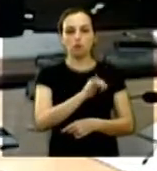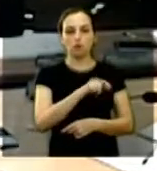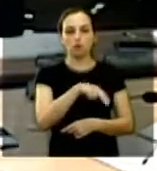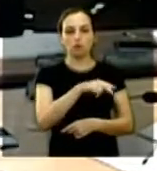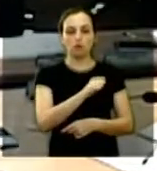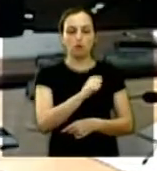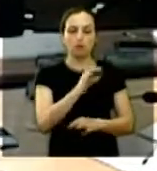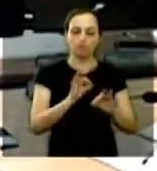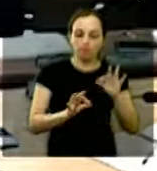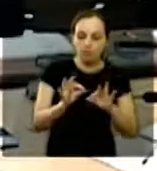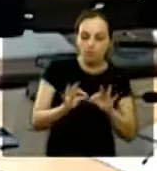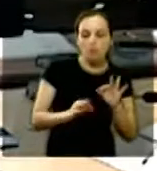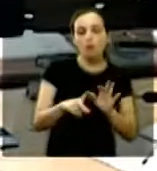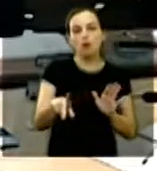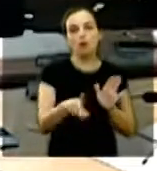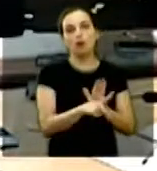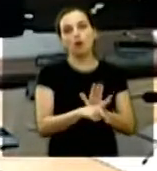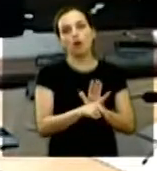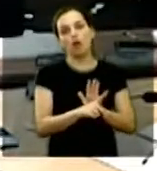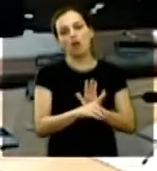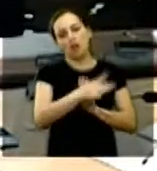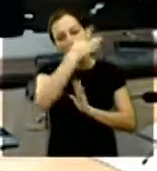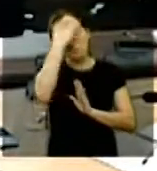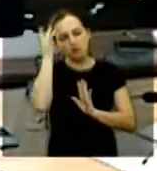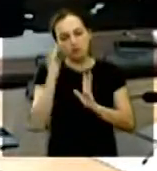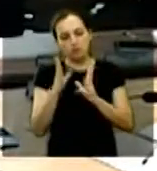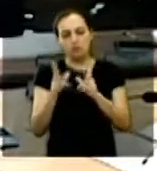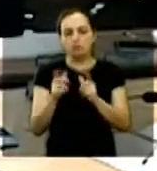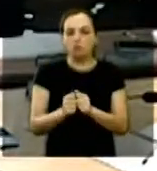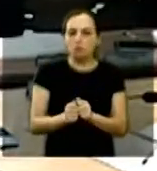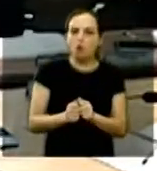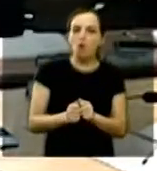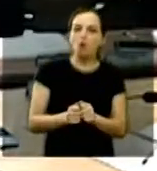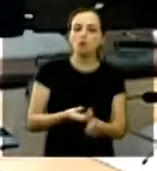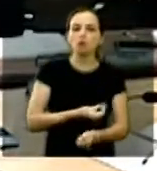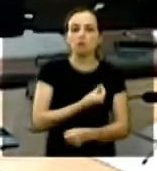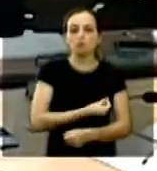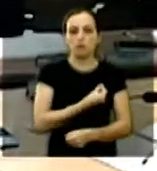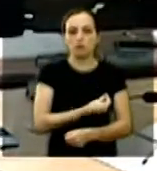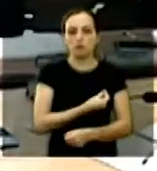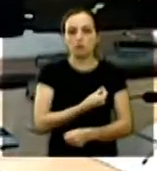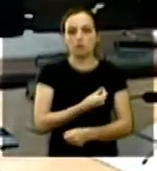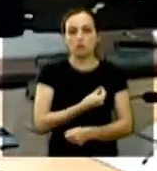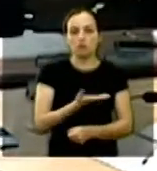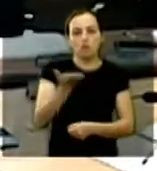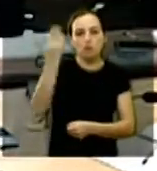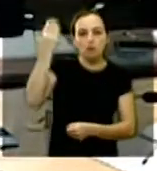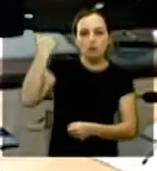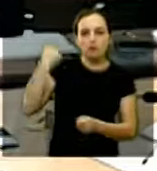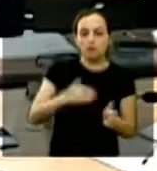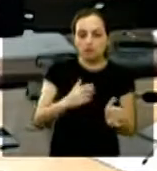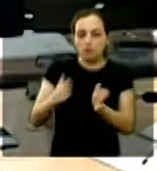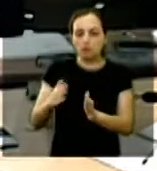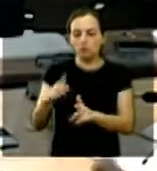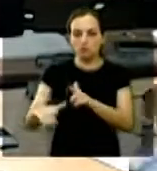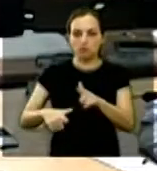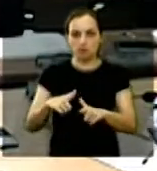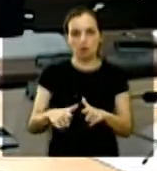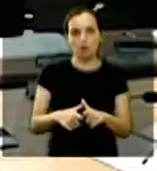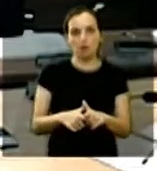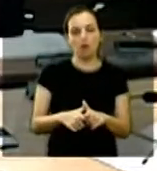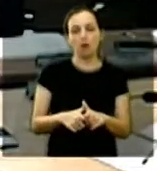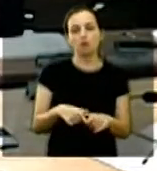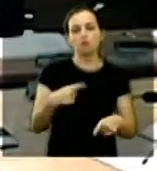um monte de gente que participou da elaboração da lei foi um movimento foi no outro mandato ainda eu estava aqui também e